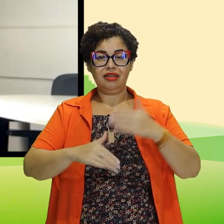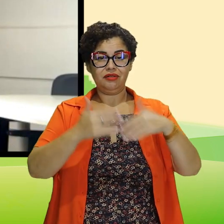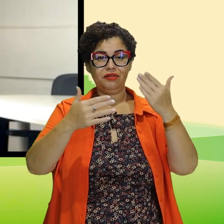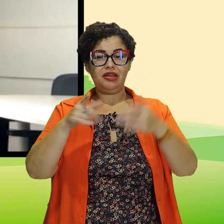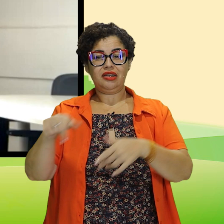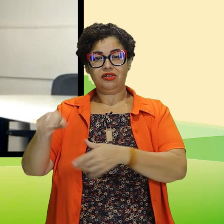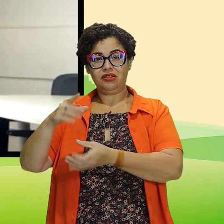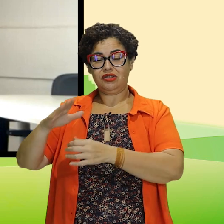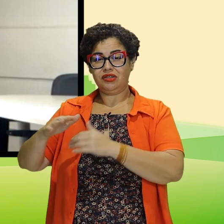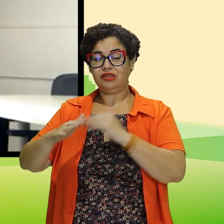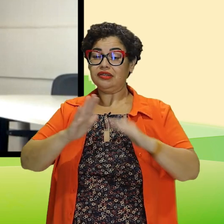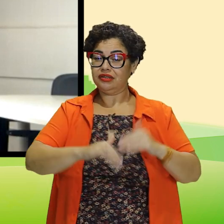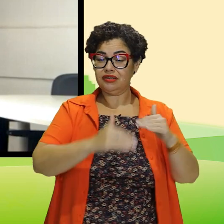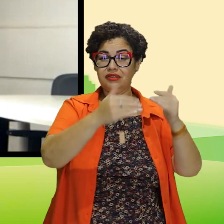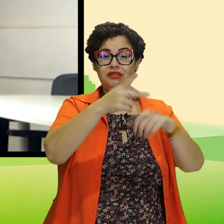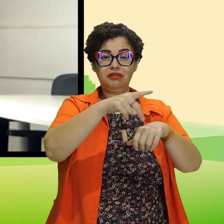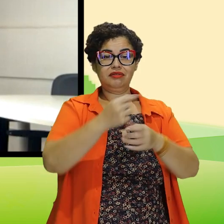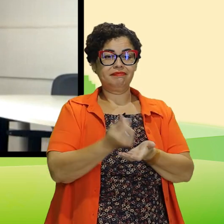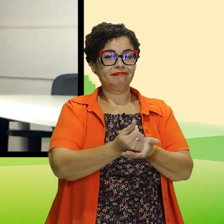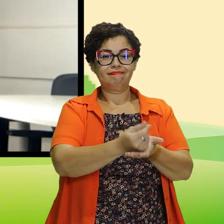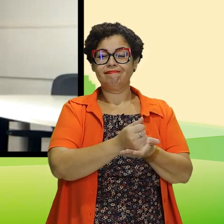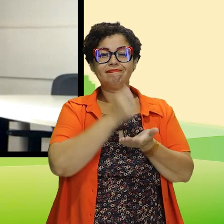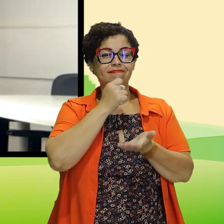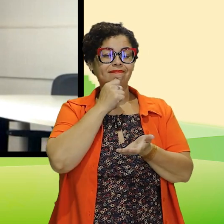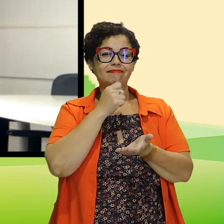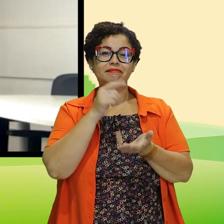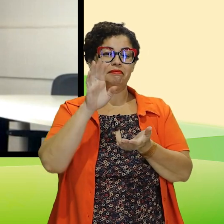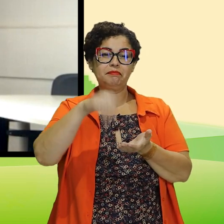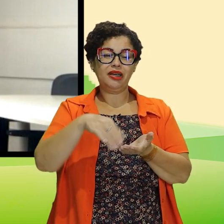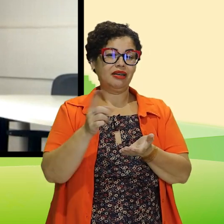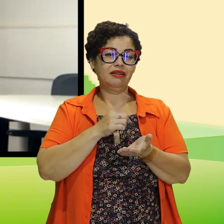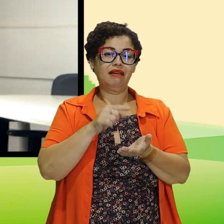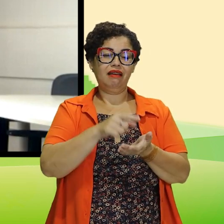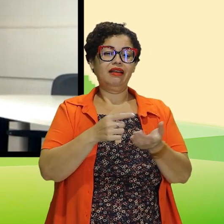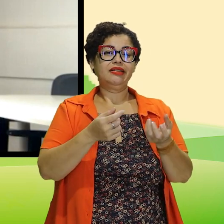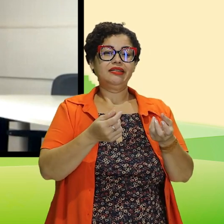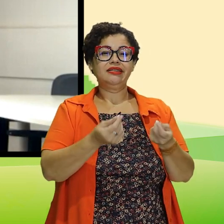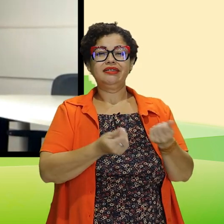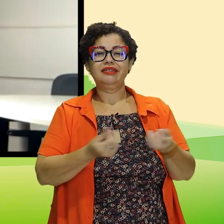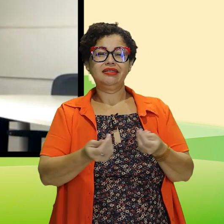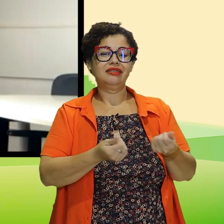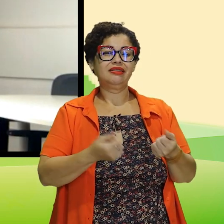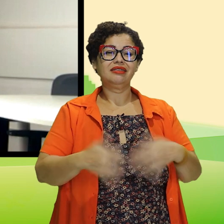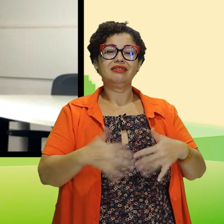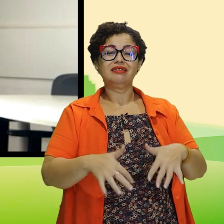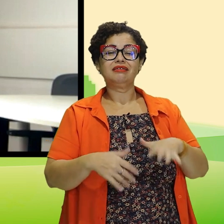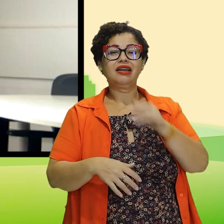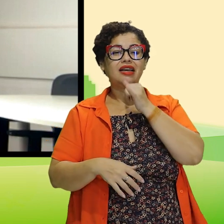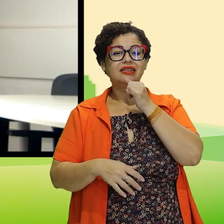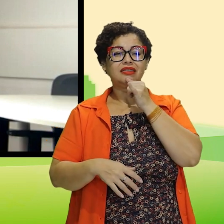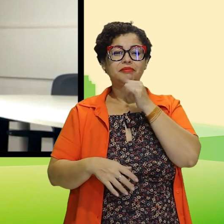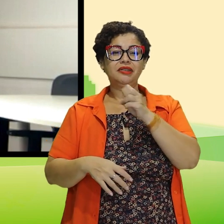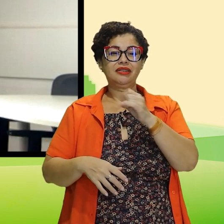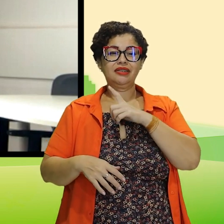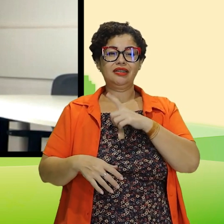países em desenvolvimento, onde os recursos financeiros não são utilizados de maneira adequada, eles